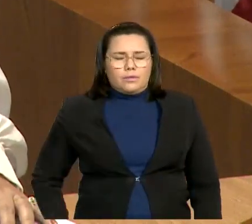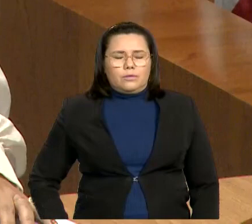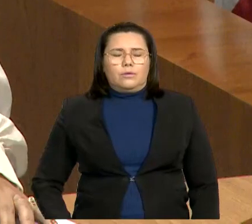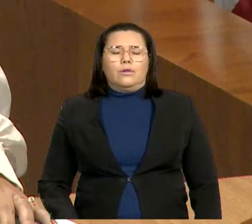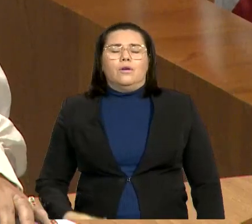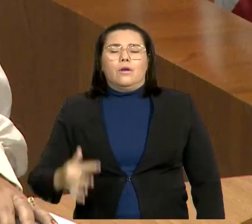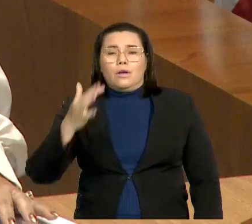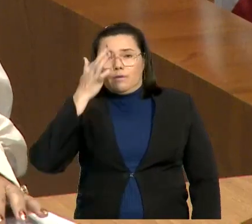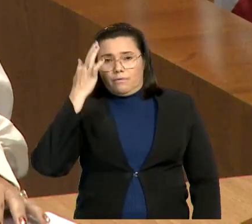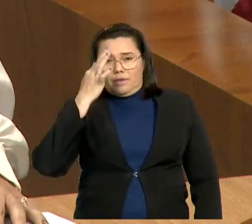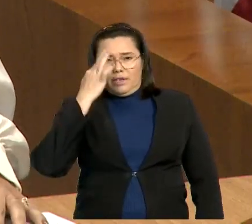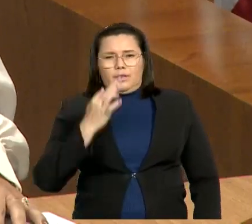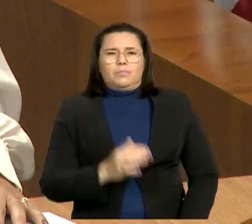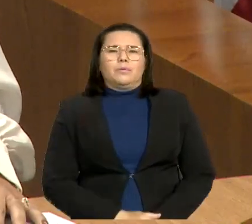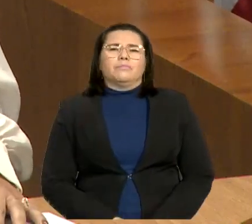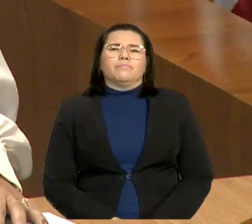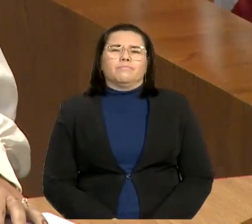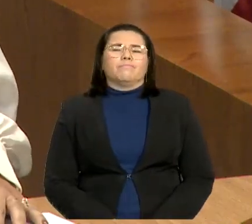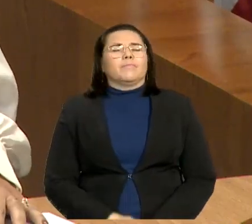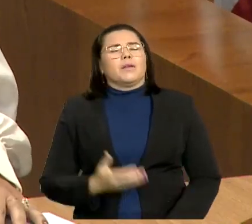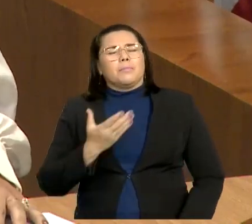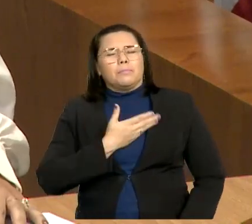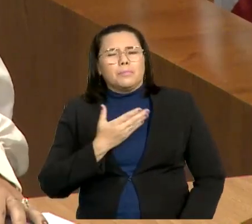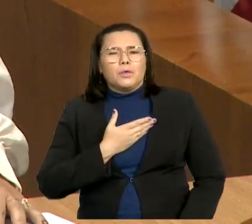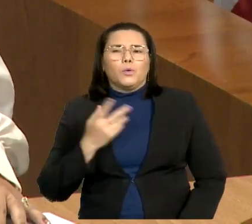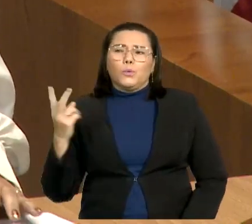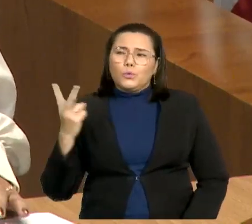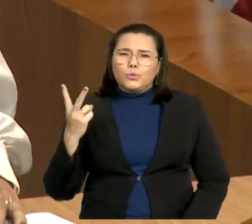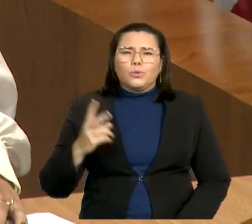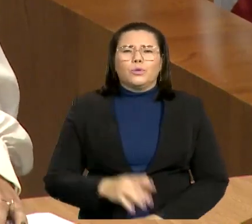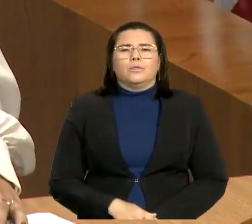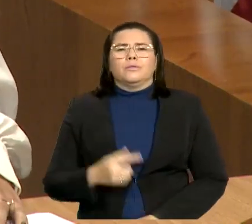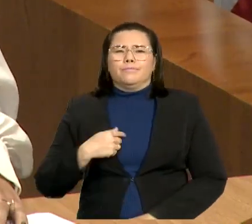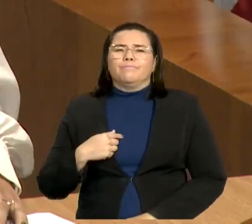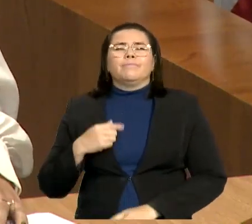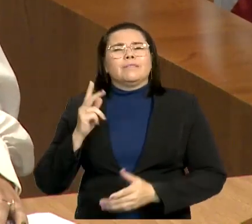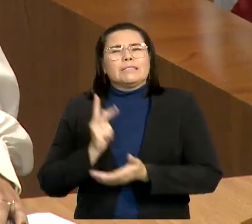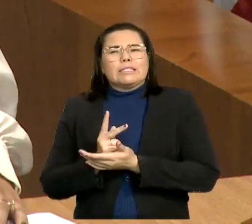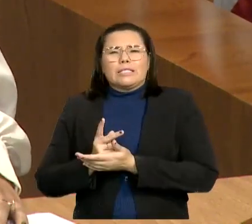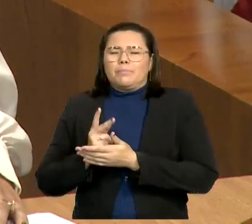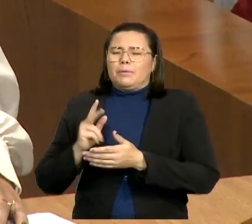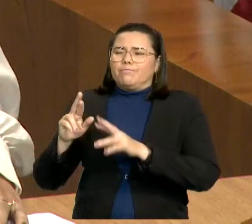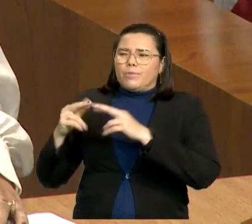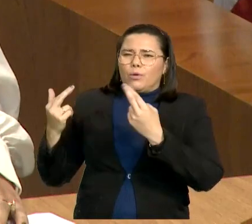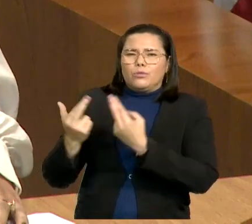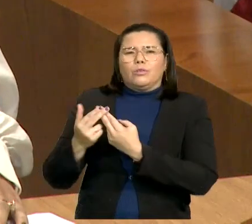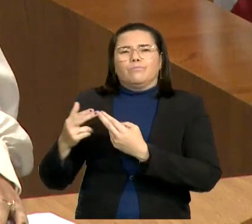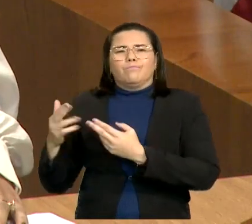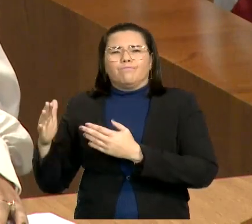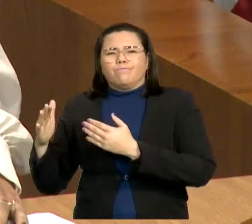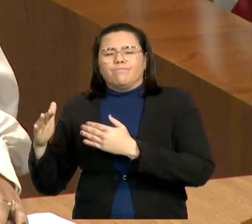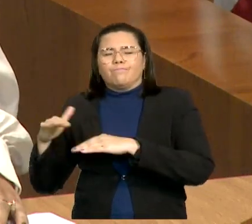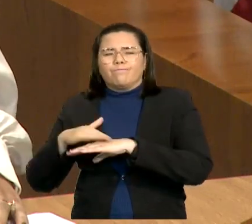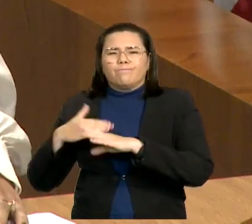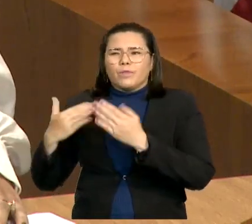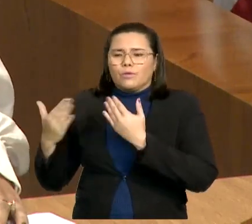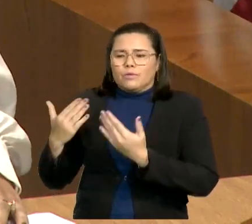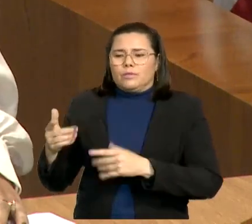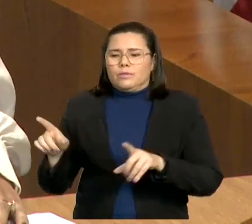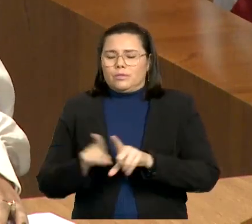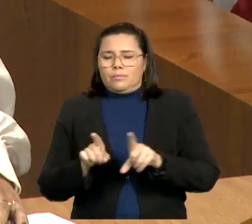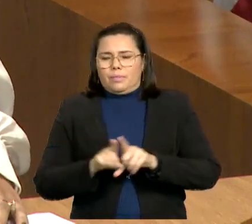dispostos a nos ouvir e fazerem com que nossas lutas sejam concretas. Agradeço a cada secretário e presidente de órgãos que me